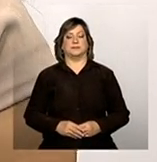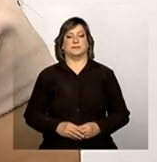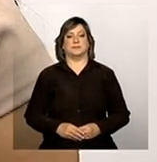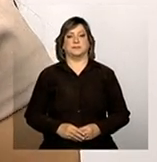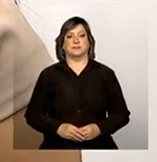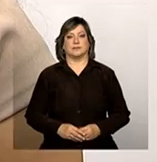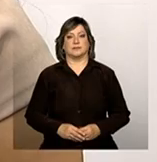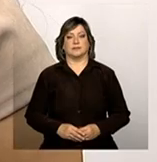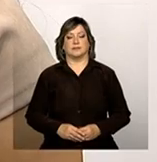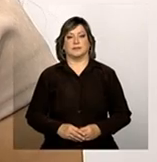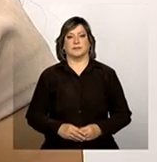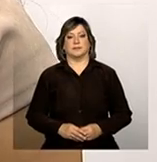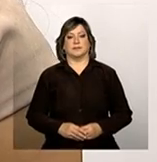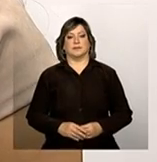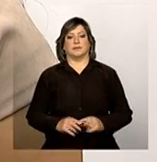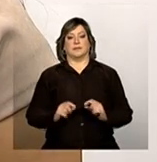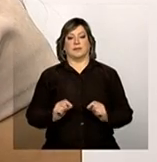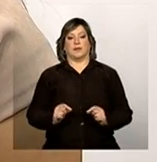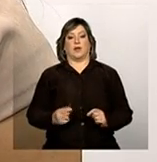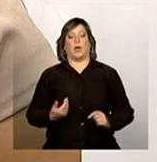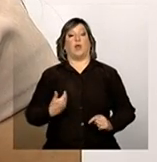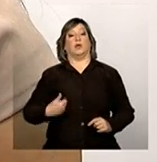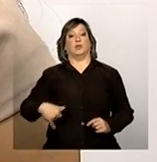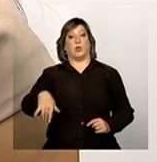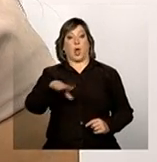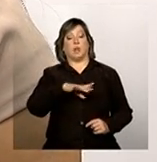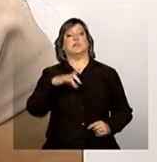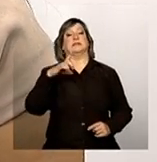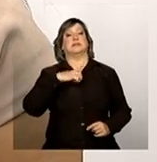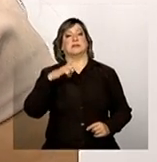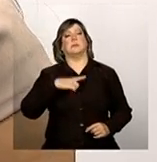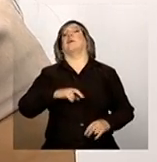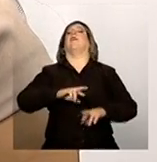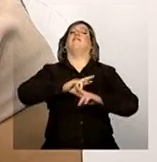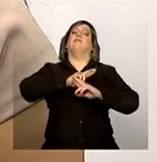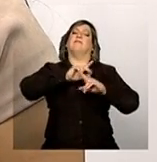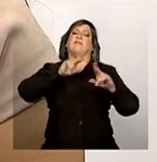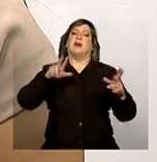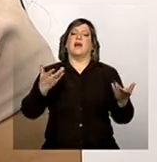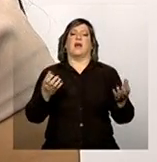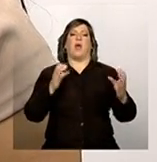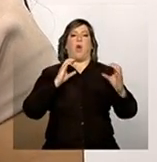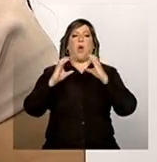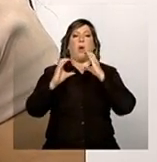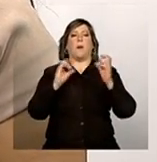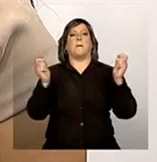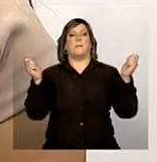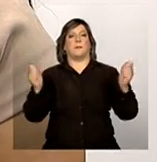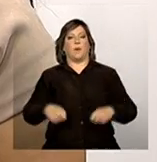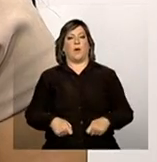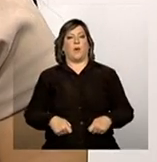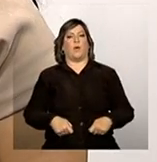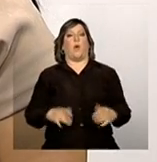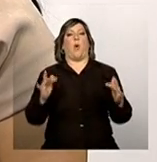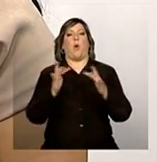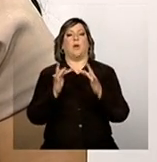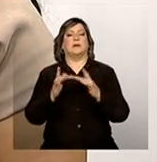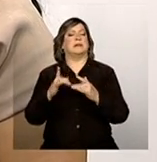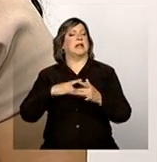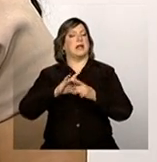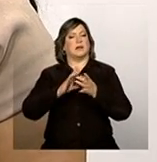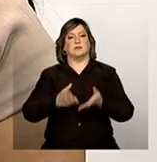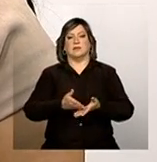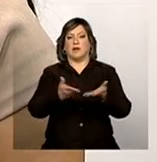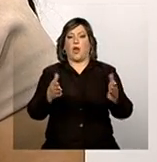Então, é o seguinte, a gente tem vários canais de comunicação, a gente está sempre muito disponível a